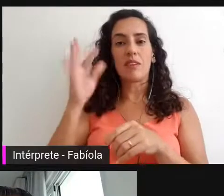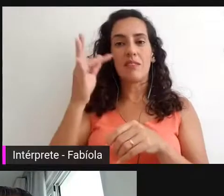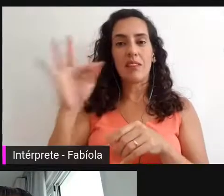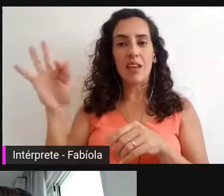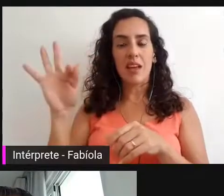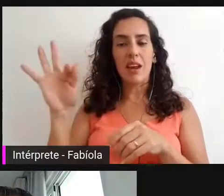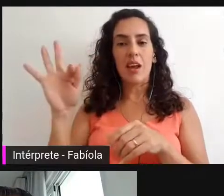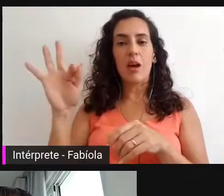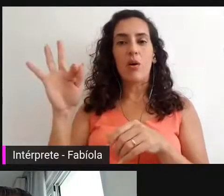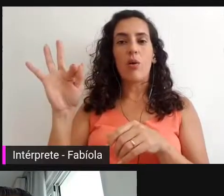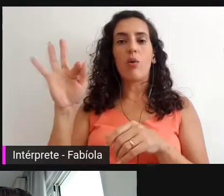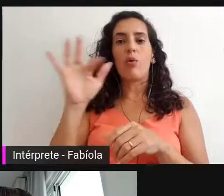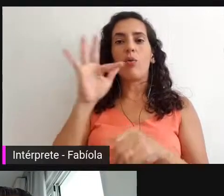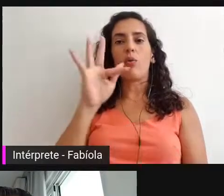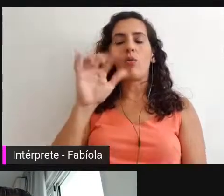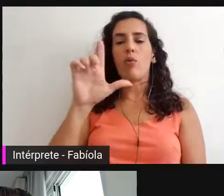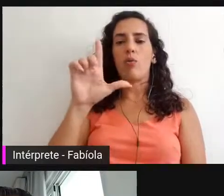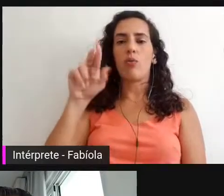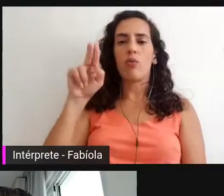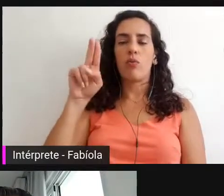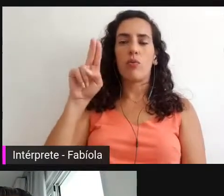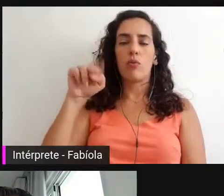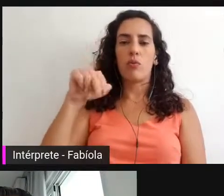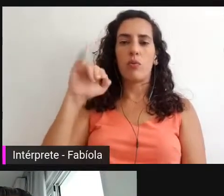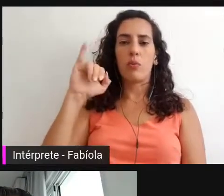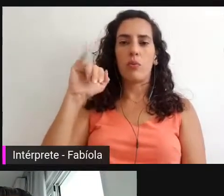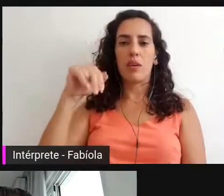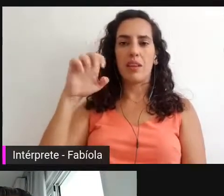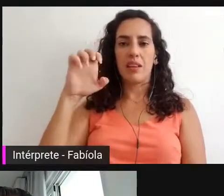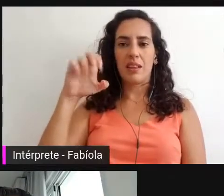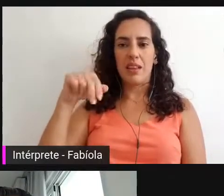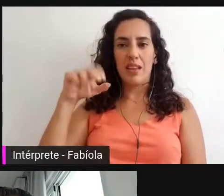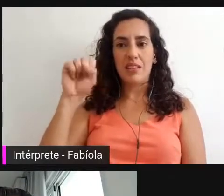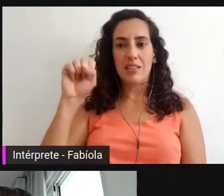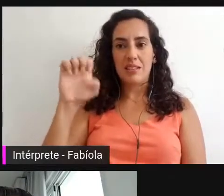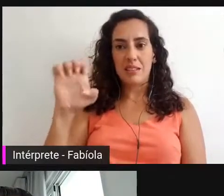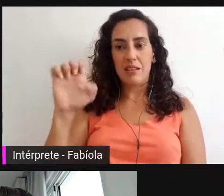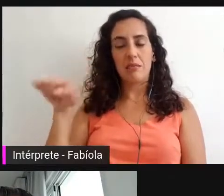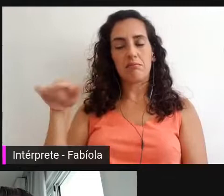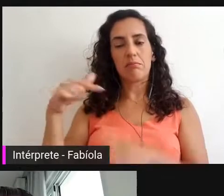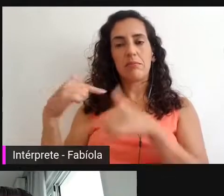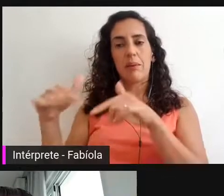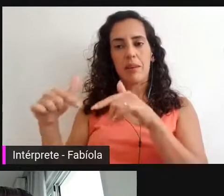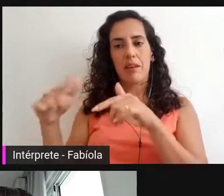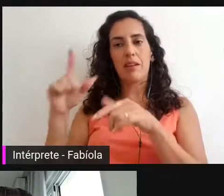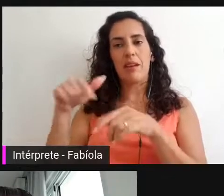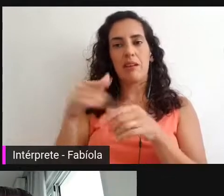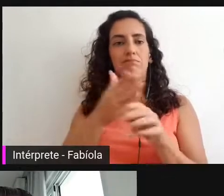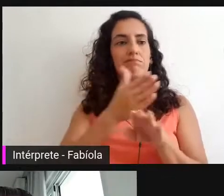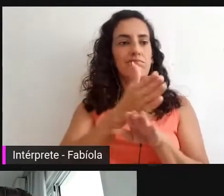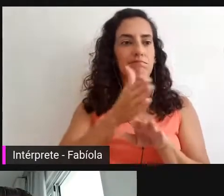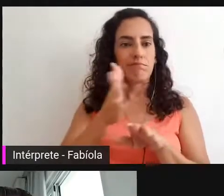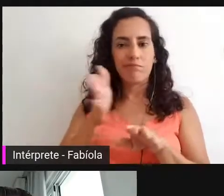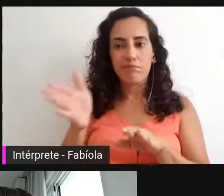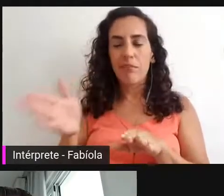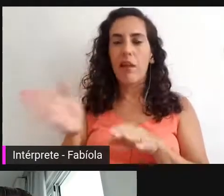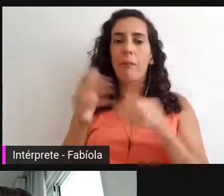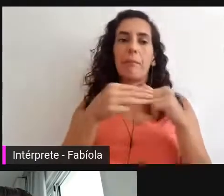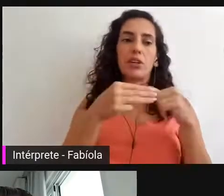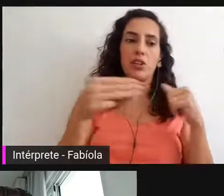graduação e no mestrado e no doutorado. E ministra disciplinas também em